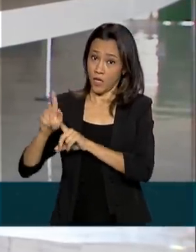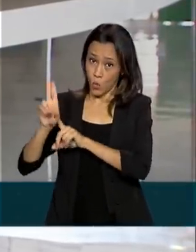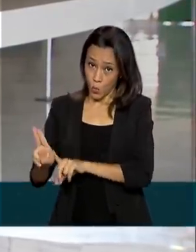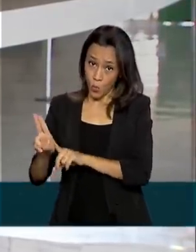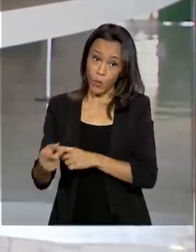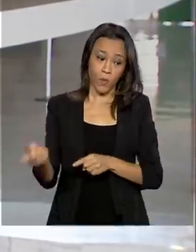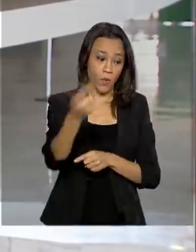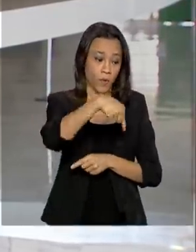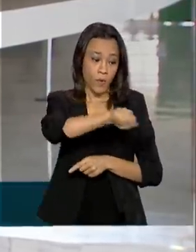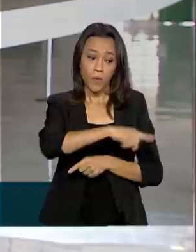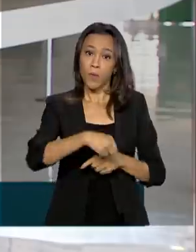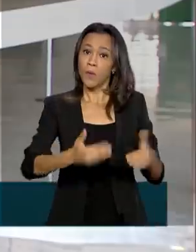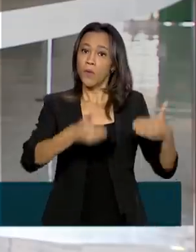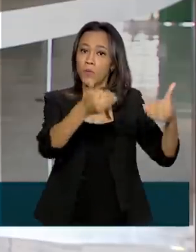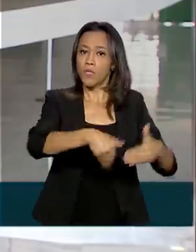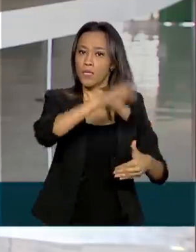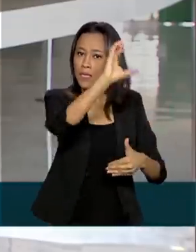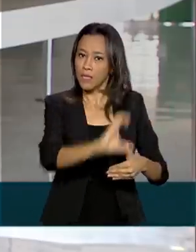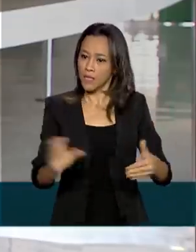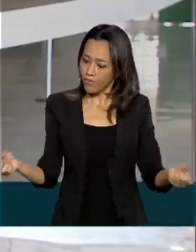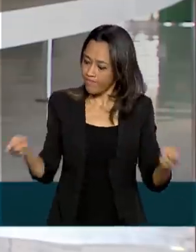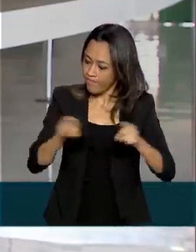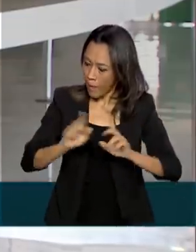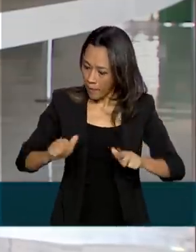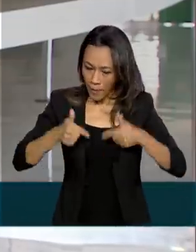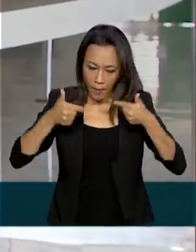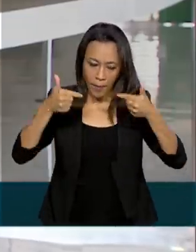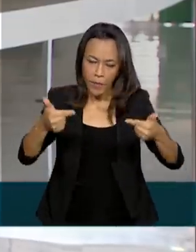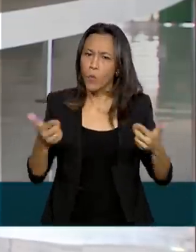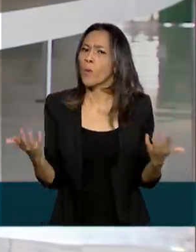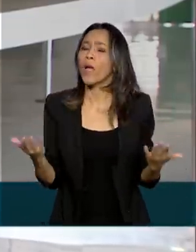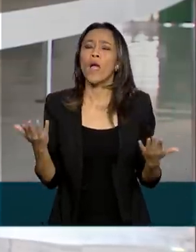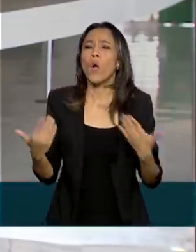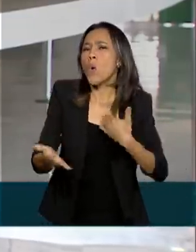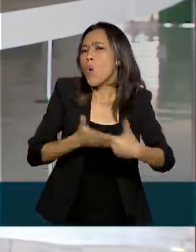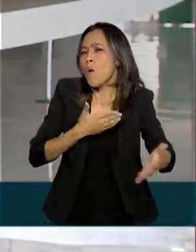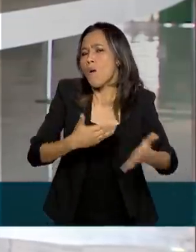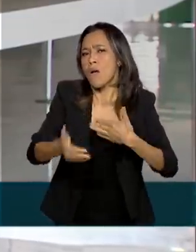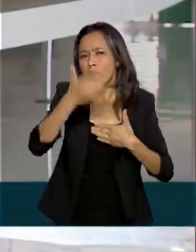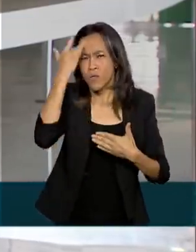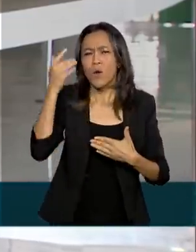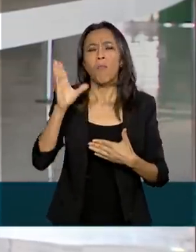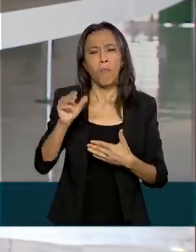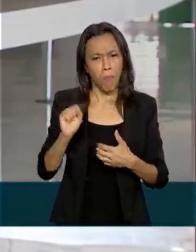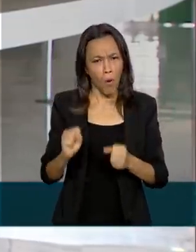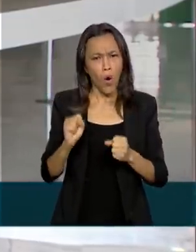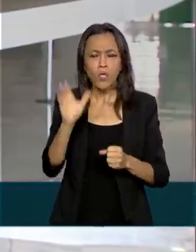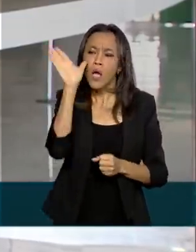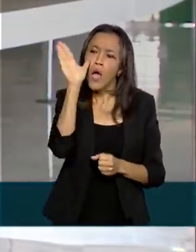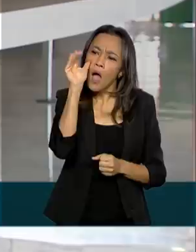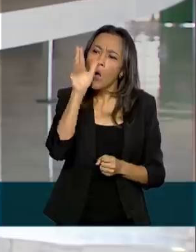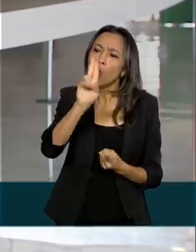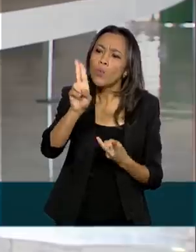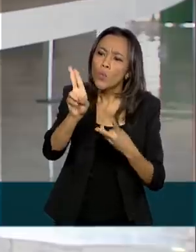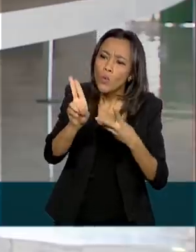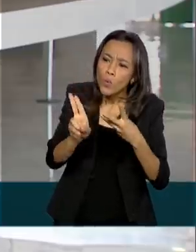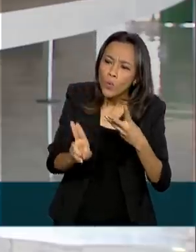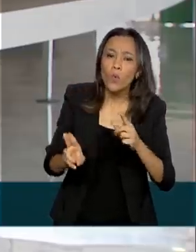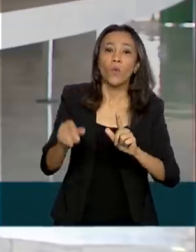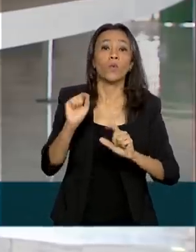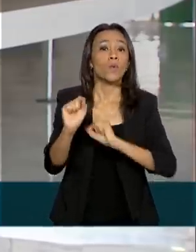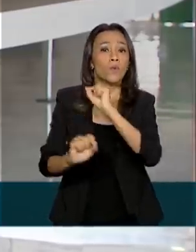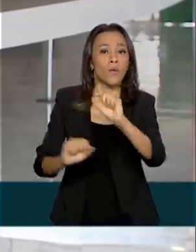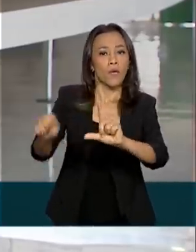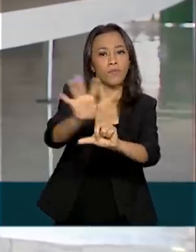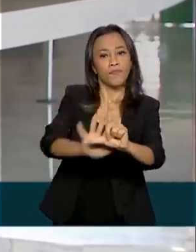Ministério da Cidadania. E a partir de agora, qualquer pessoa pode ter acesso à lista dos beneficiários do auxílio